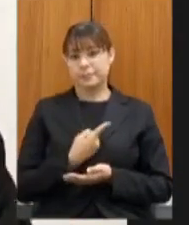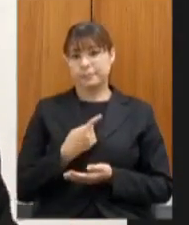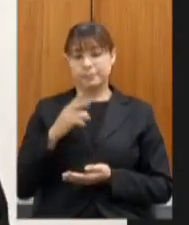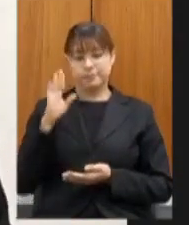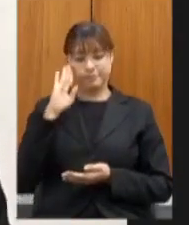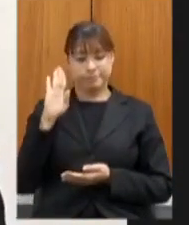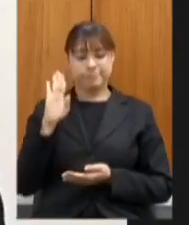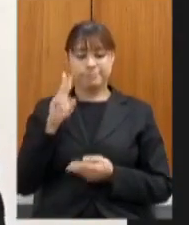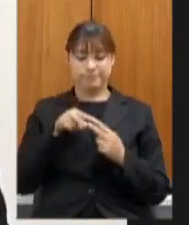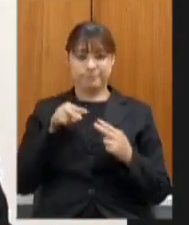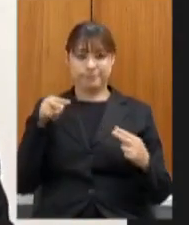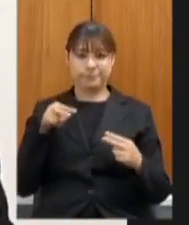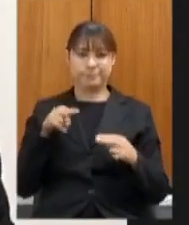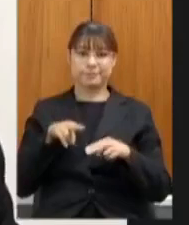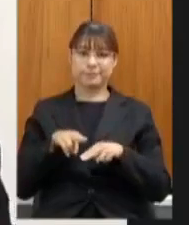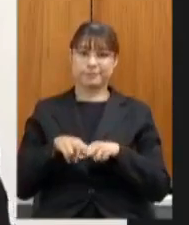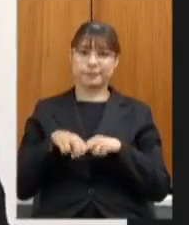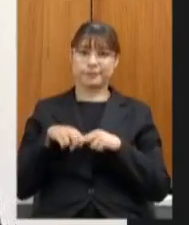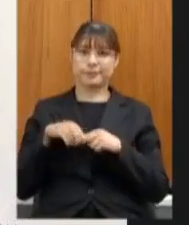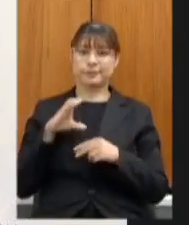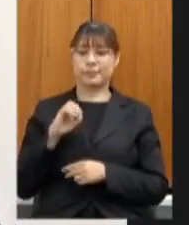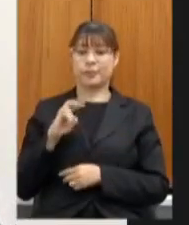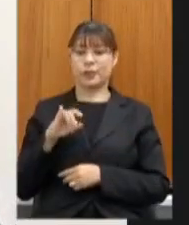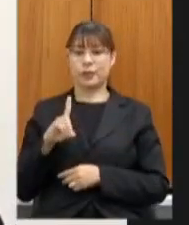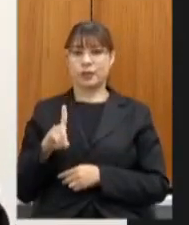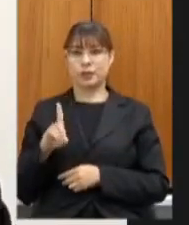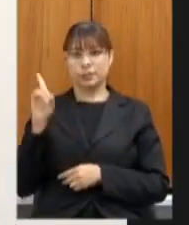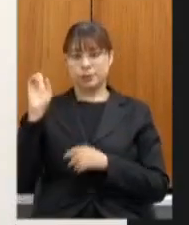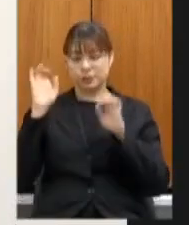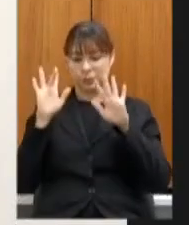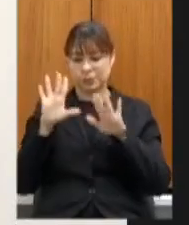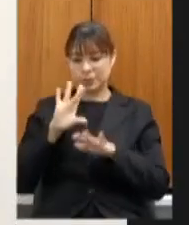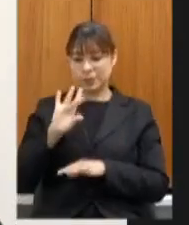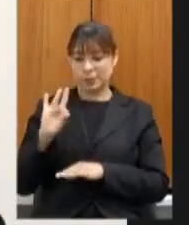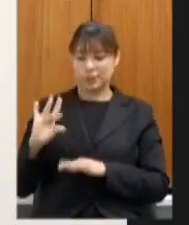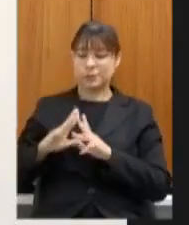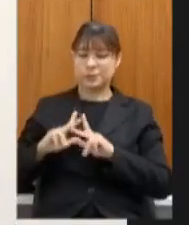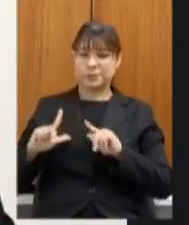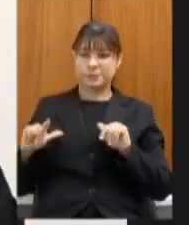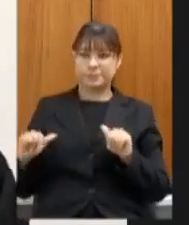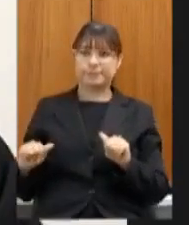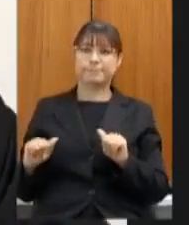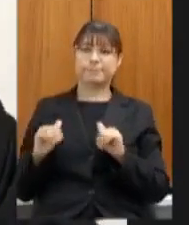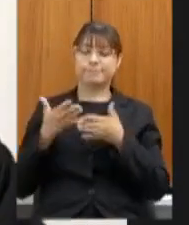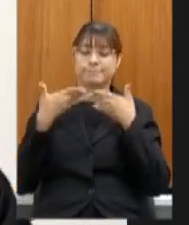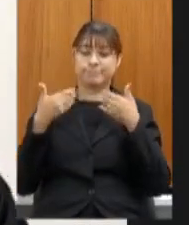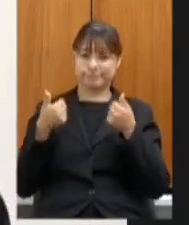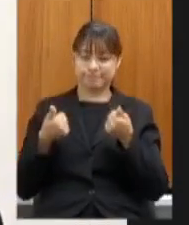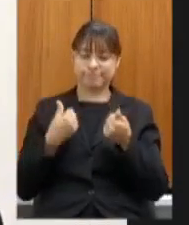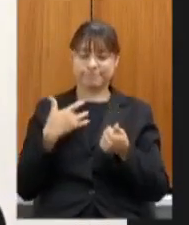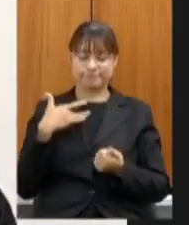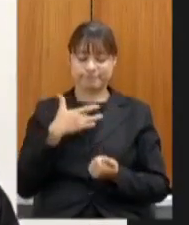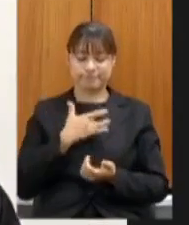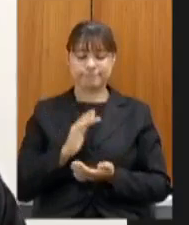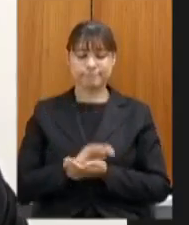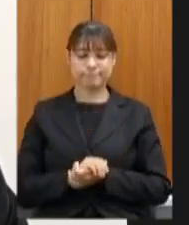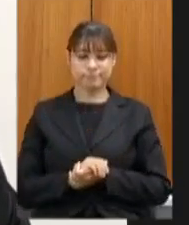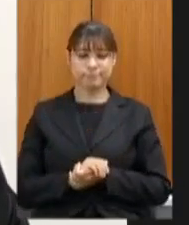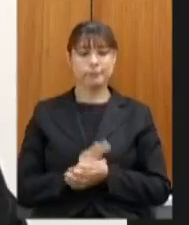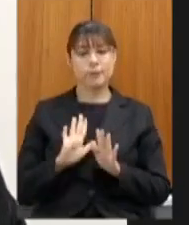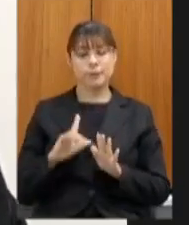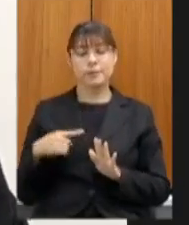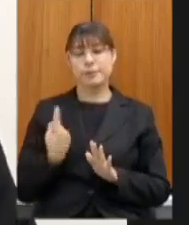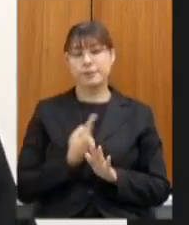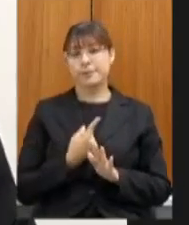essa nuvem de um covid em que Deus abençoe cada um de vocês na recuperação na melhora enfim mas estamos aqui